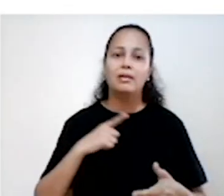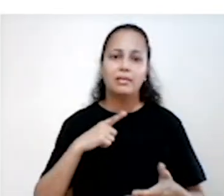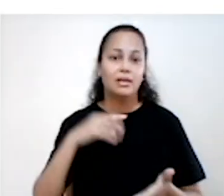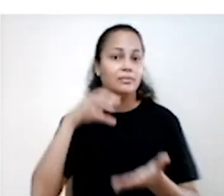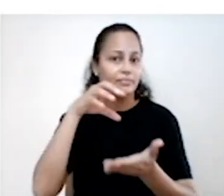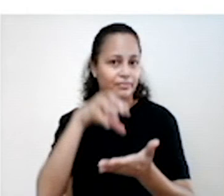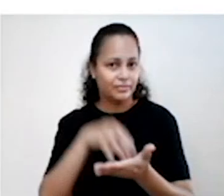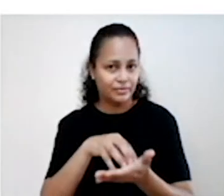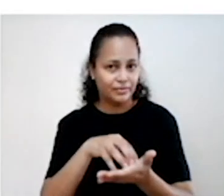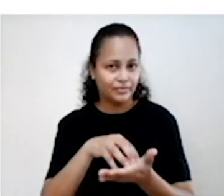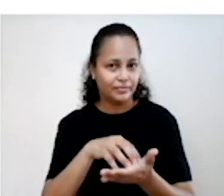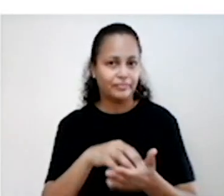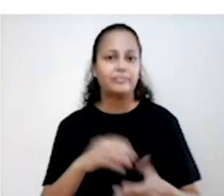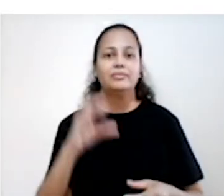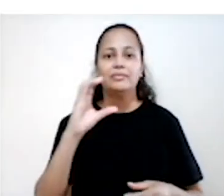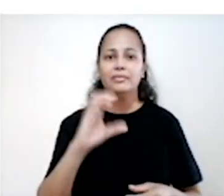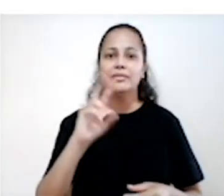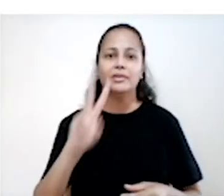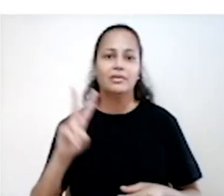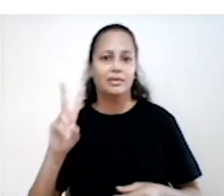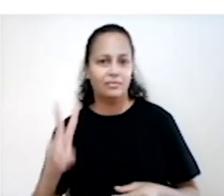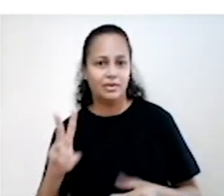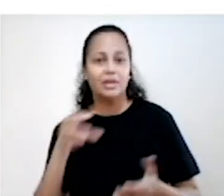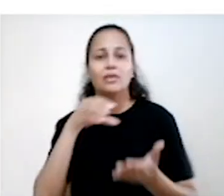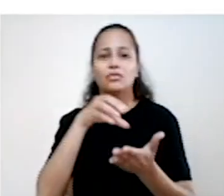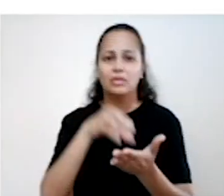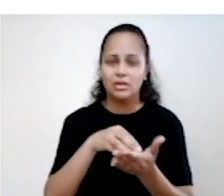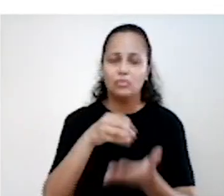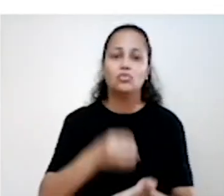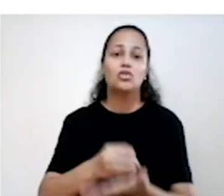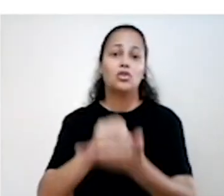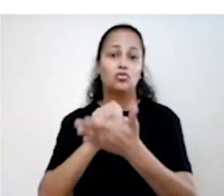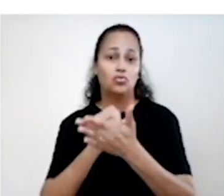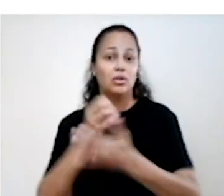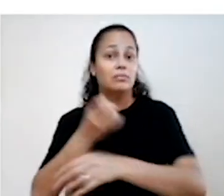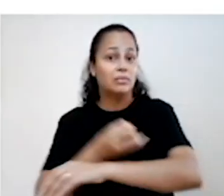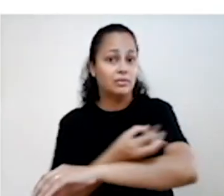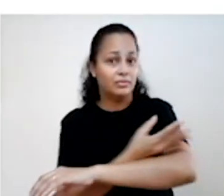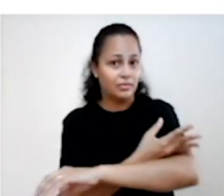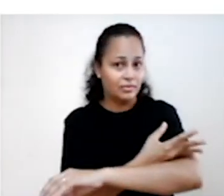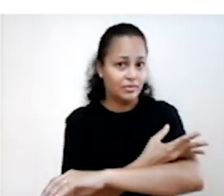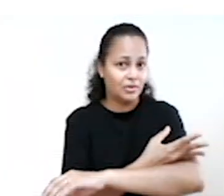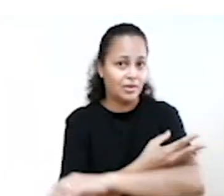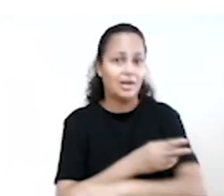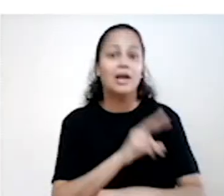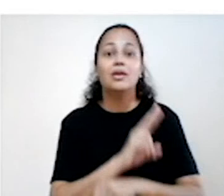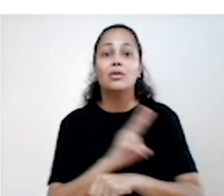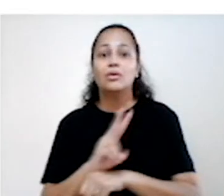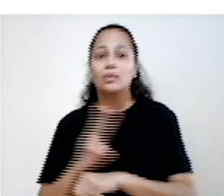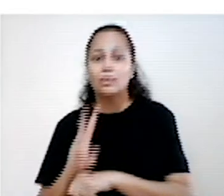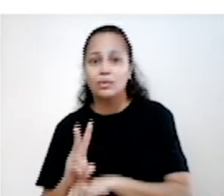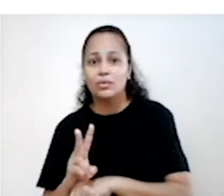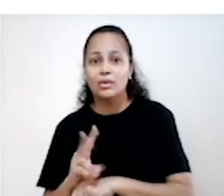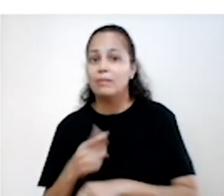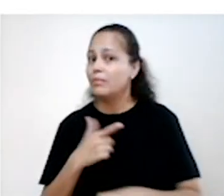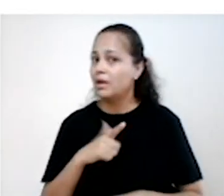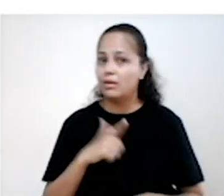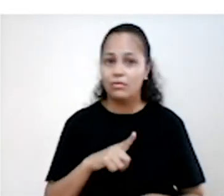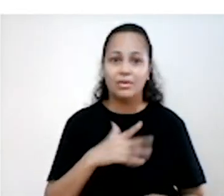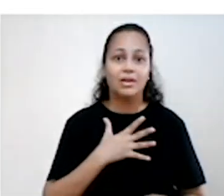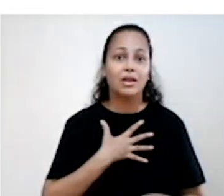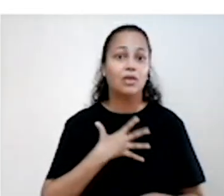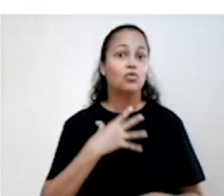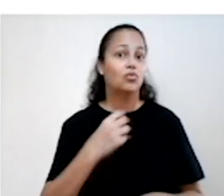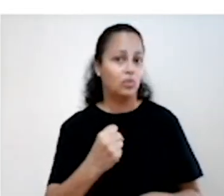Valorização da Vida CVV Que é um centro de apoio emocional E prevenção ao suicídio Atendendo de forma remota